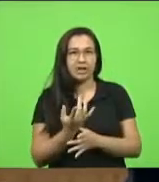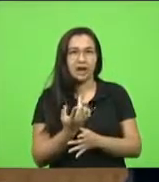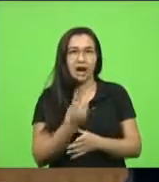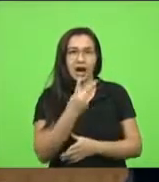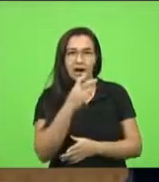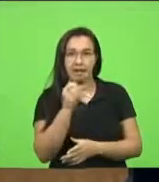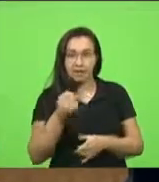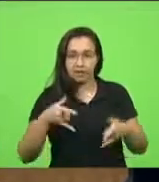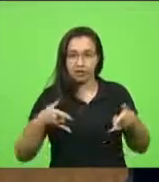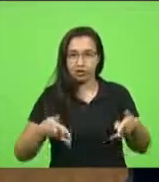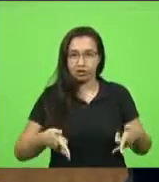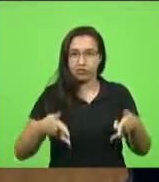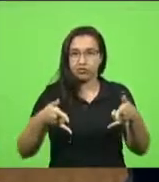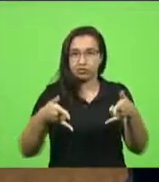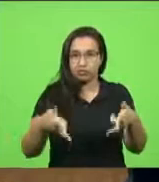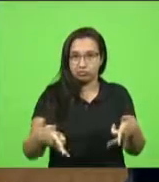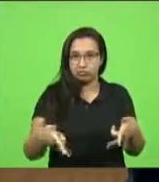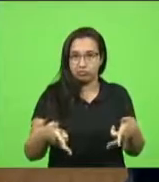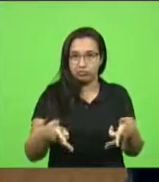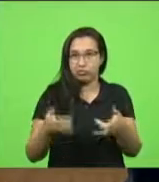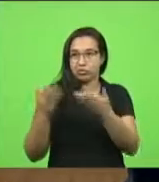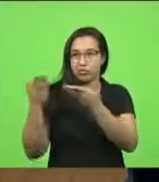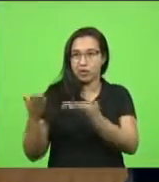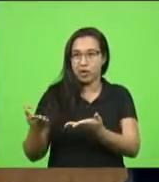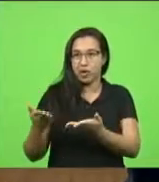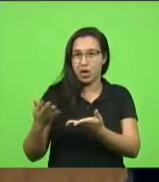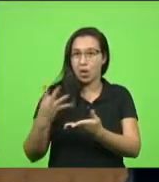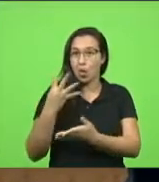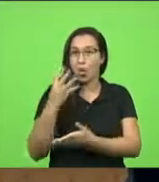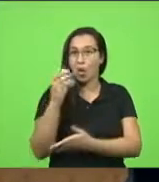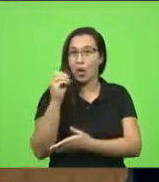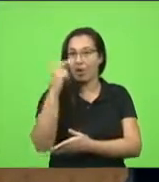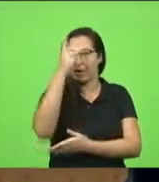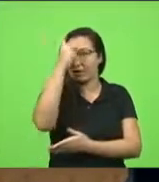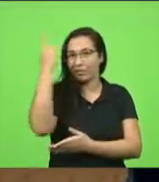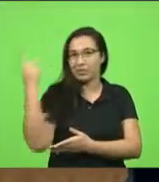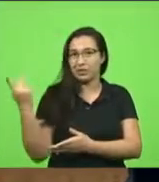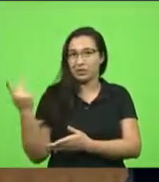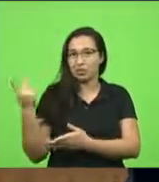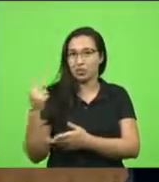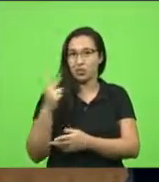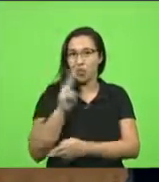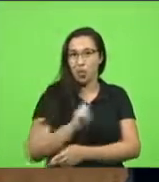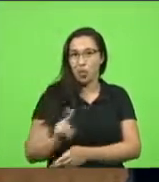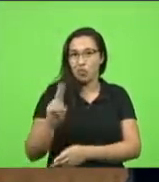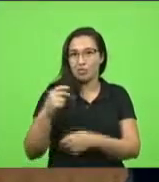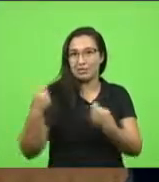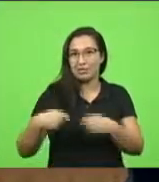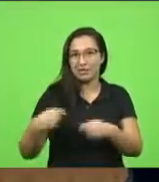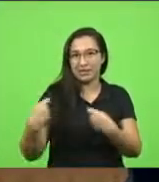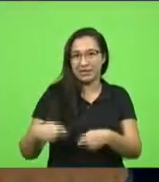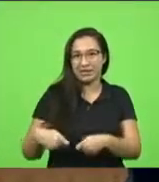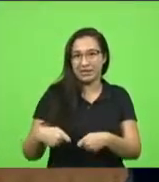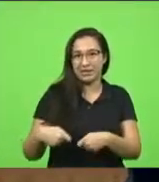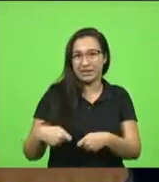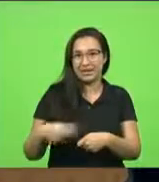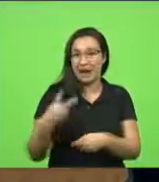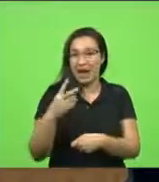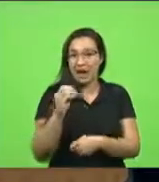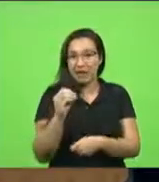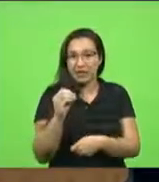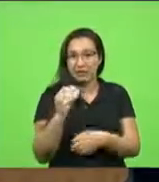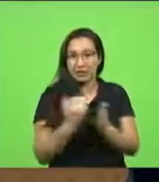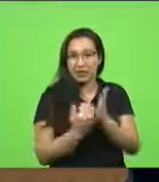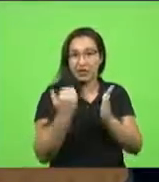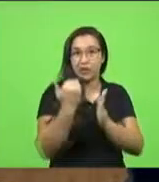e nós temos 40 pessoas para esses 20 leitos. Quando você coloca 20, tem mais 10 na fila. A gente